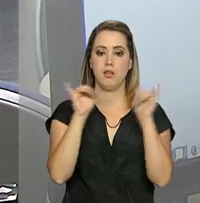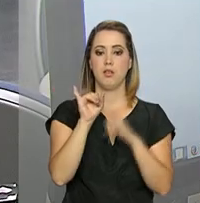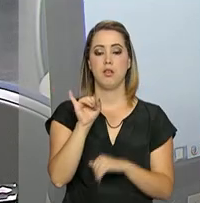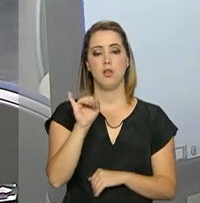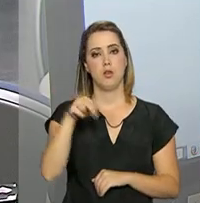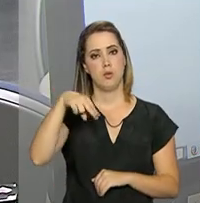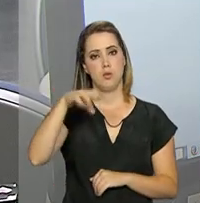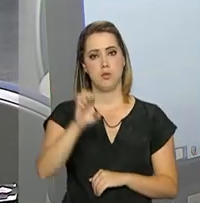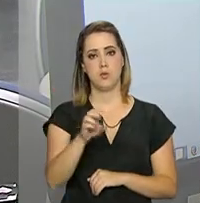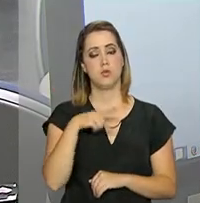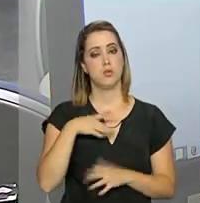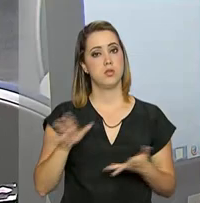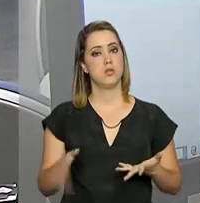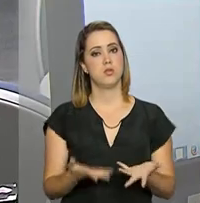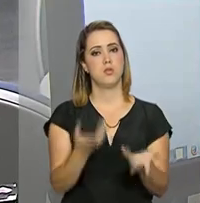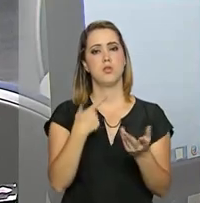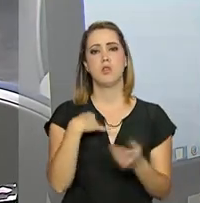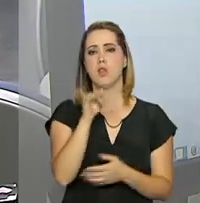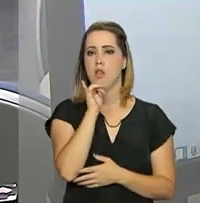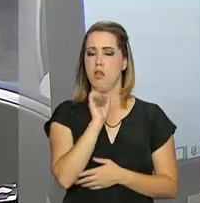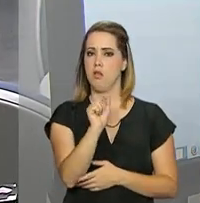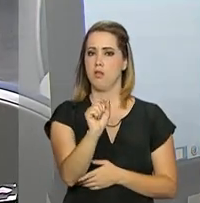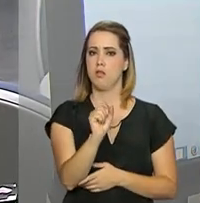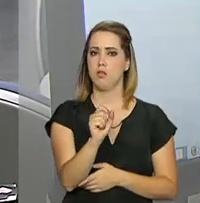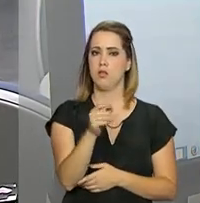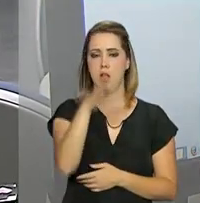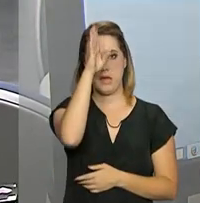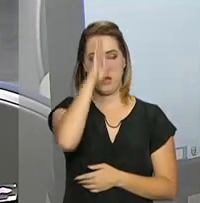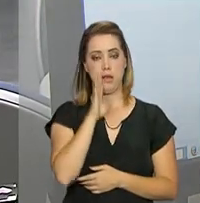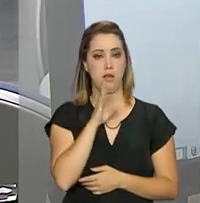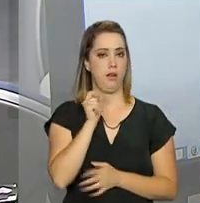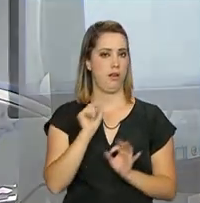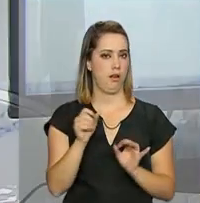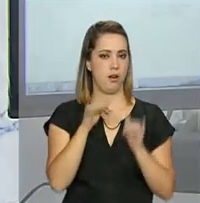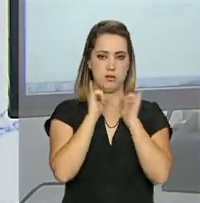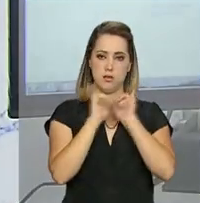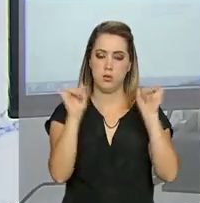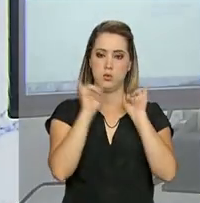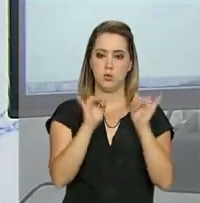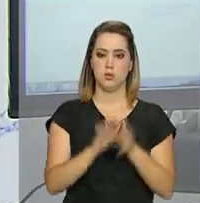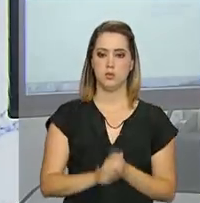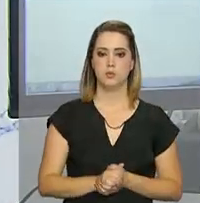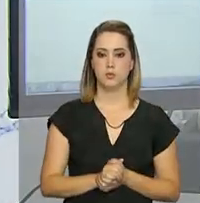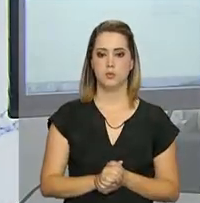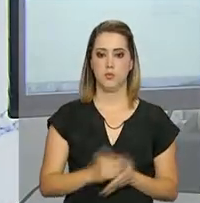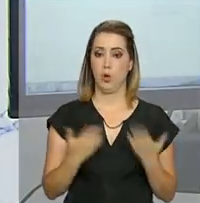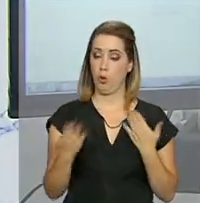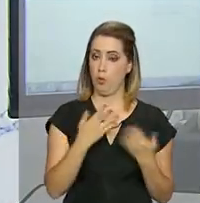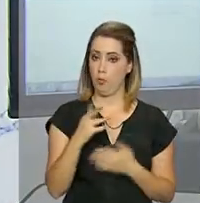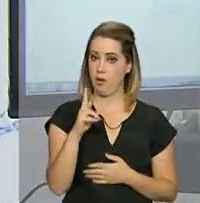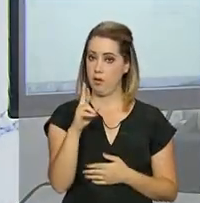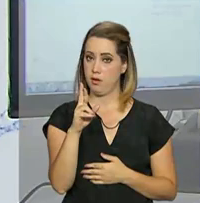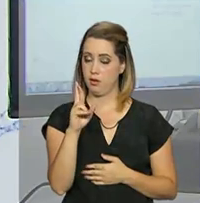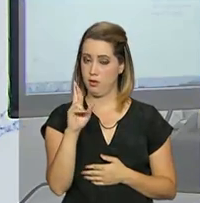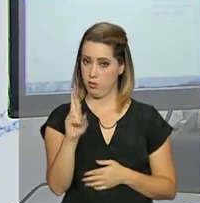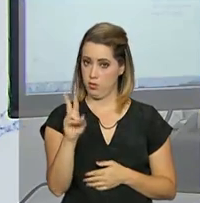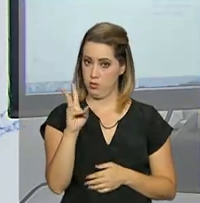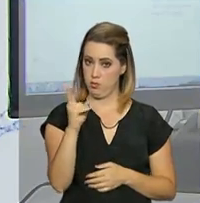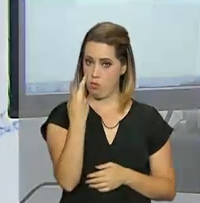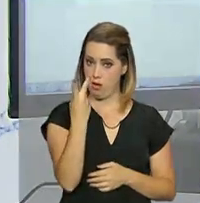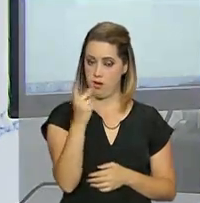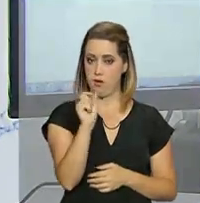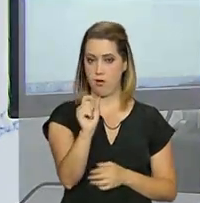oferece alguns incentivos, como, por exemplo, a gratuidade do serviço. Como se fosse um RH mesmo, específico,